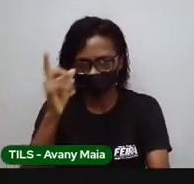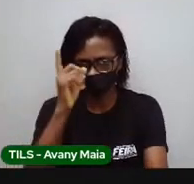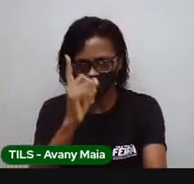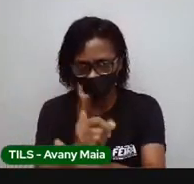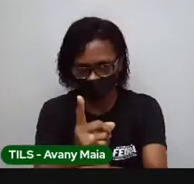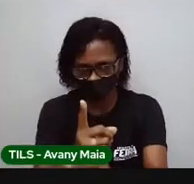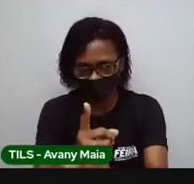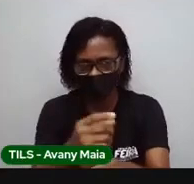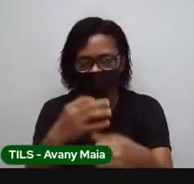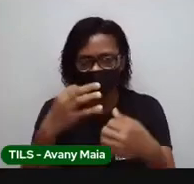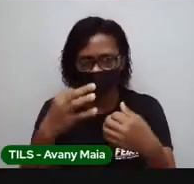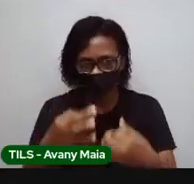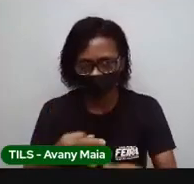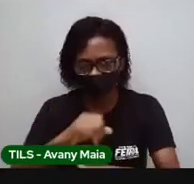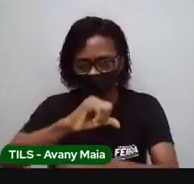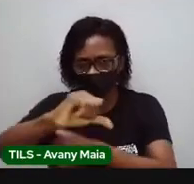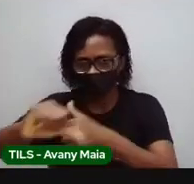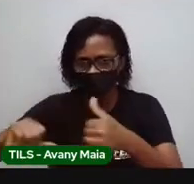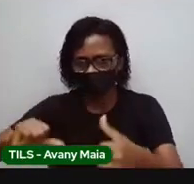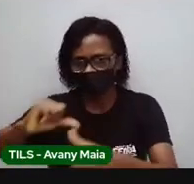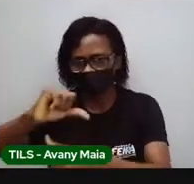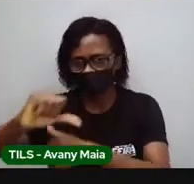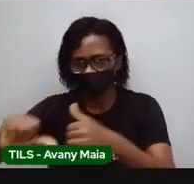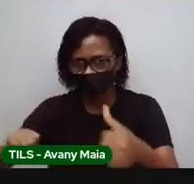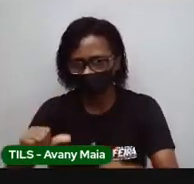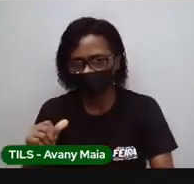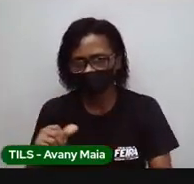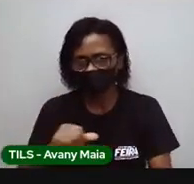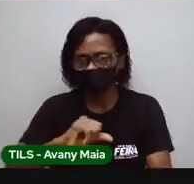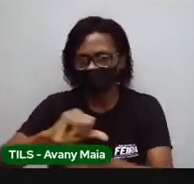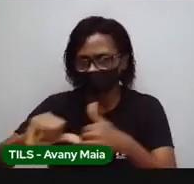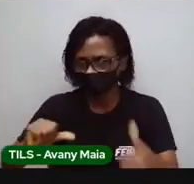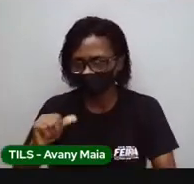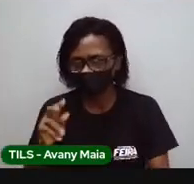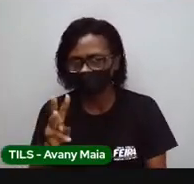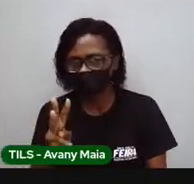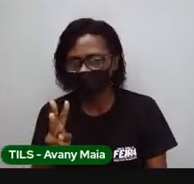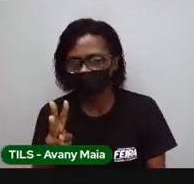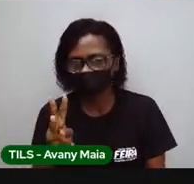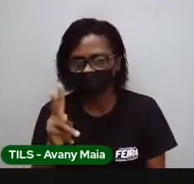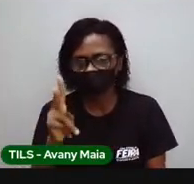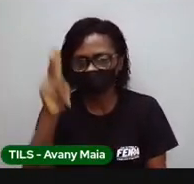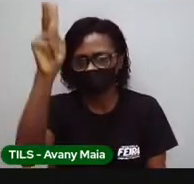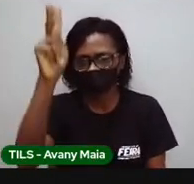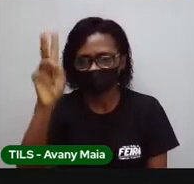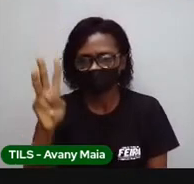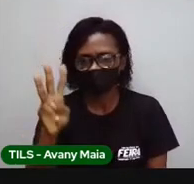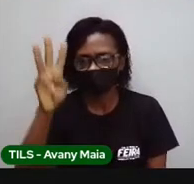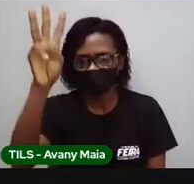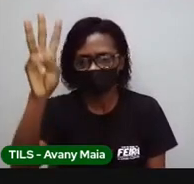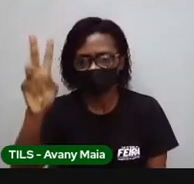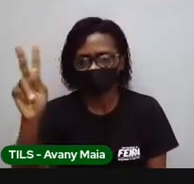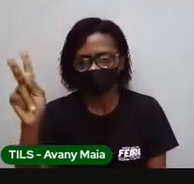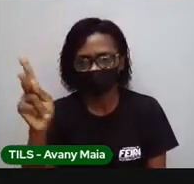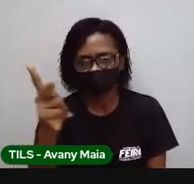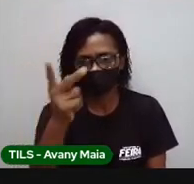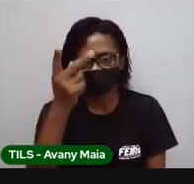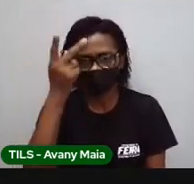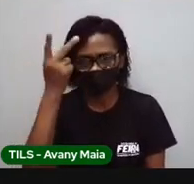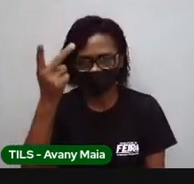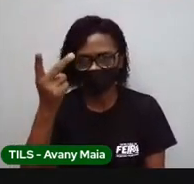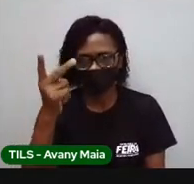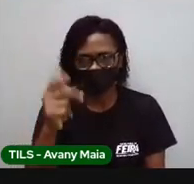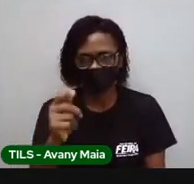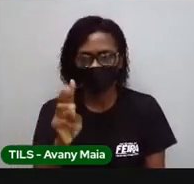consumo, agora a gente tem que mudar para quilowatts, hora. Quilo, ó, quilo, tem a ver com mil, tá?